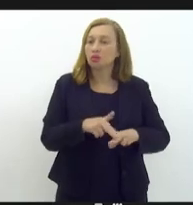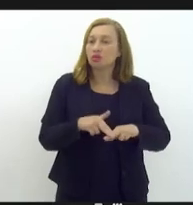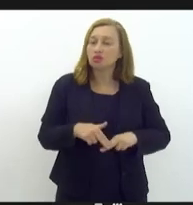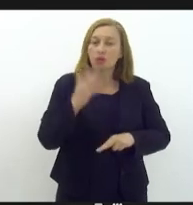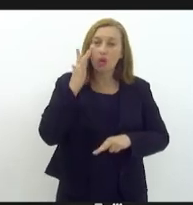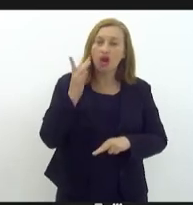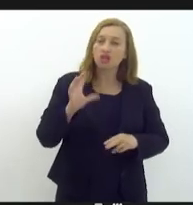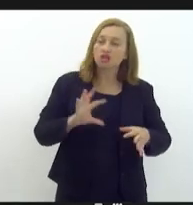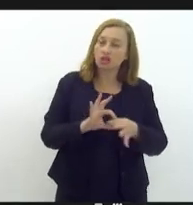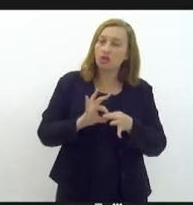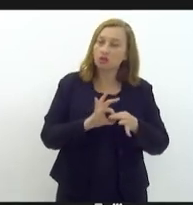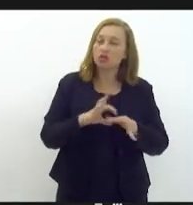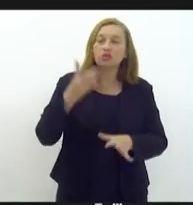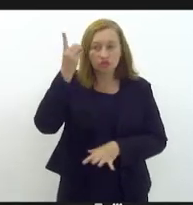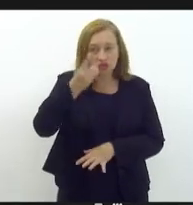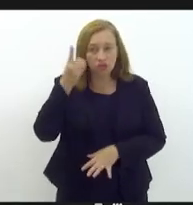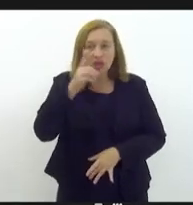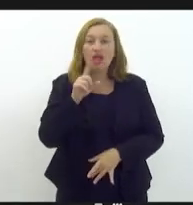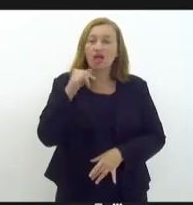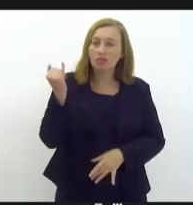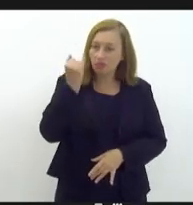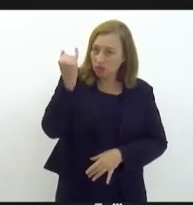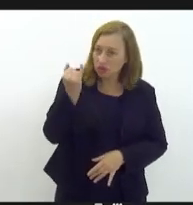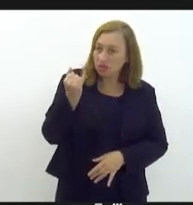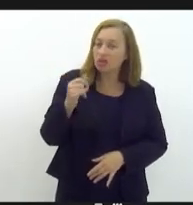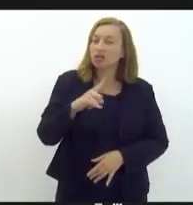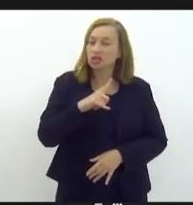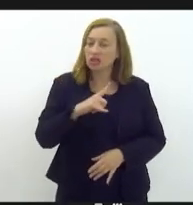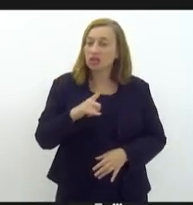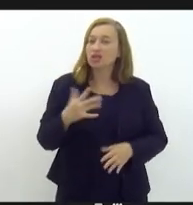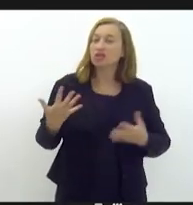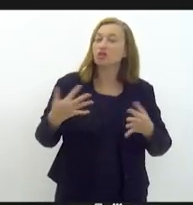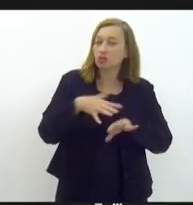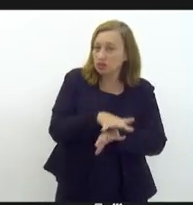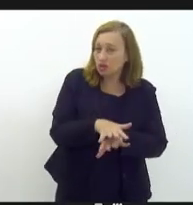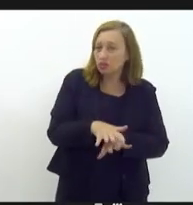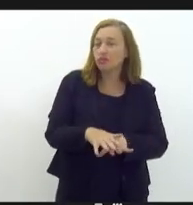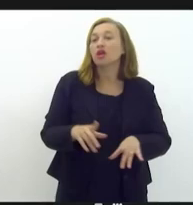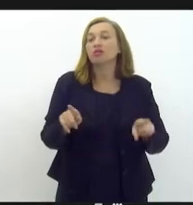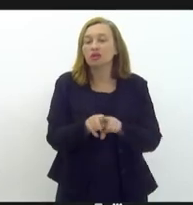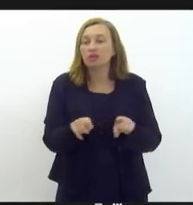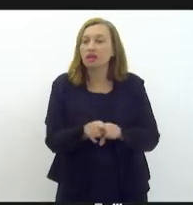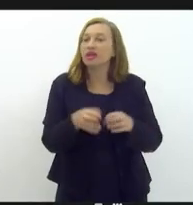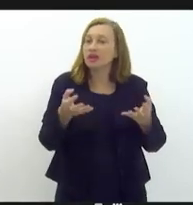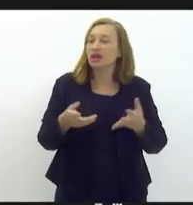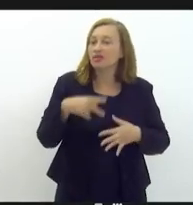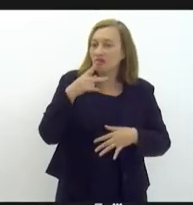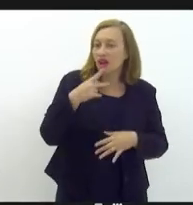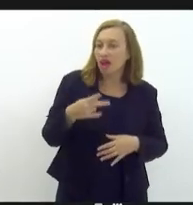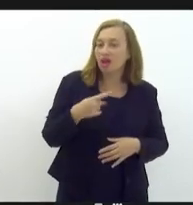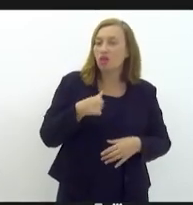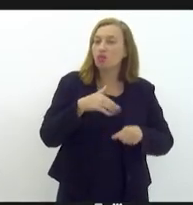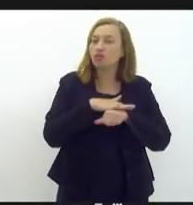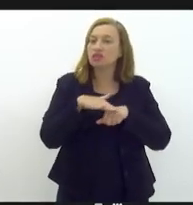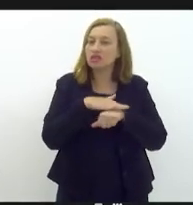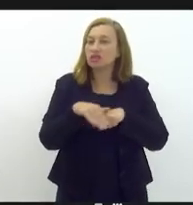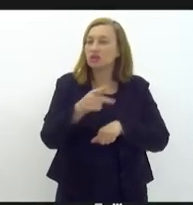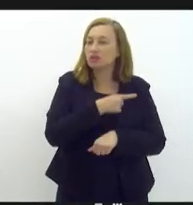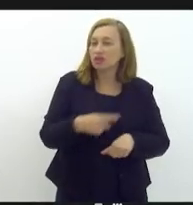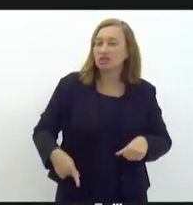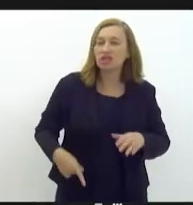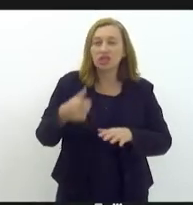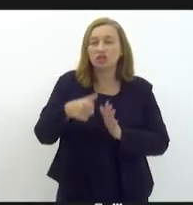acho que a união do parlamento é muito importante isso, a gente ter essa inclusão. Eu também quero falar também que conversei com o presidente